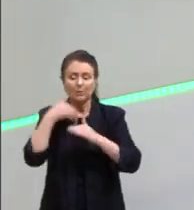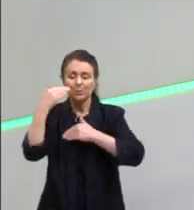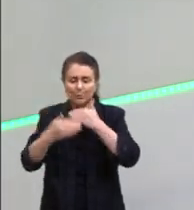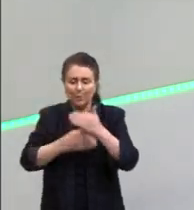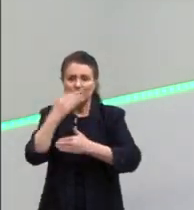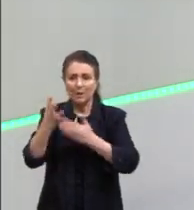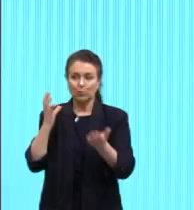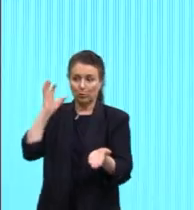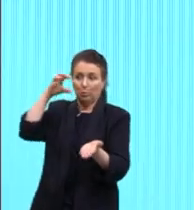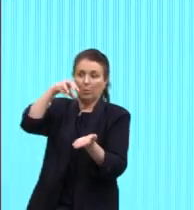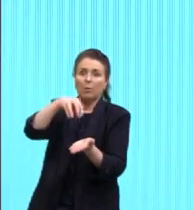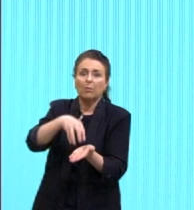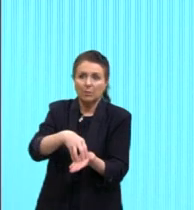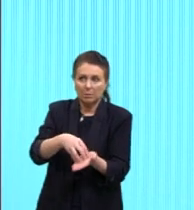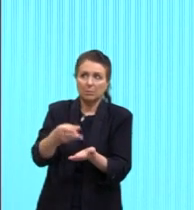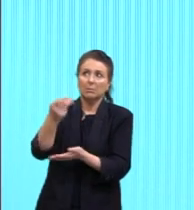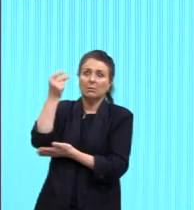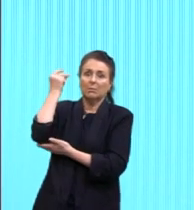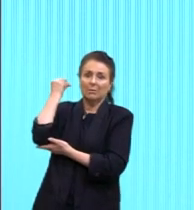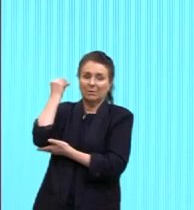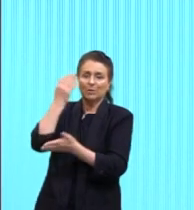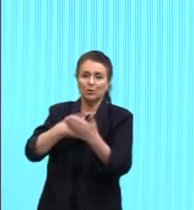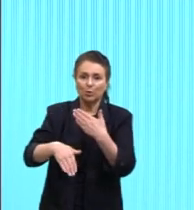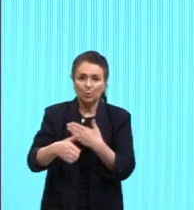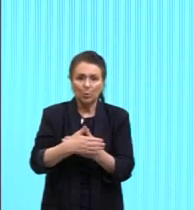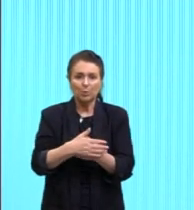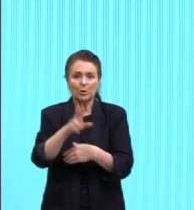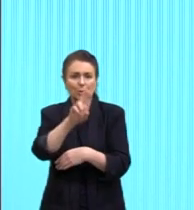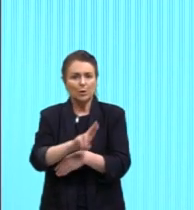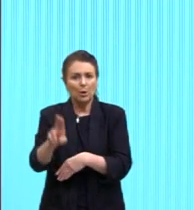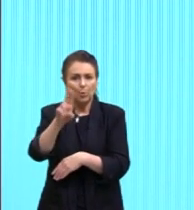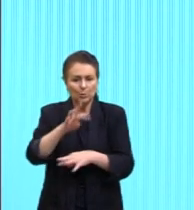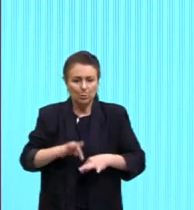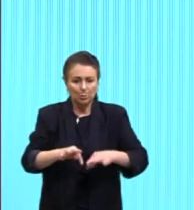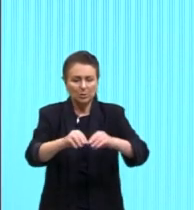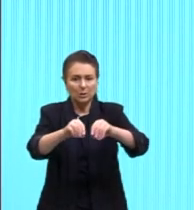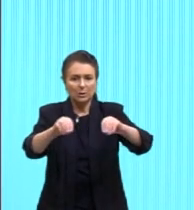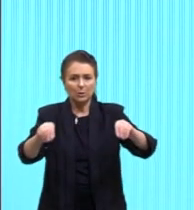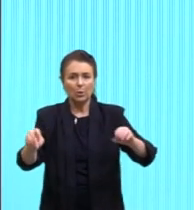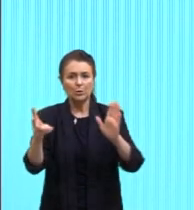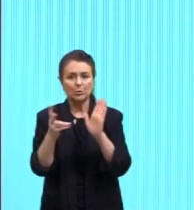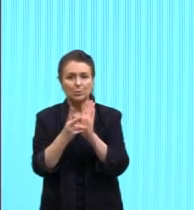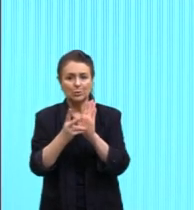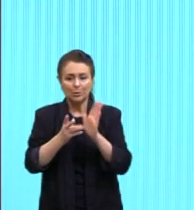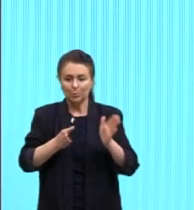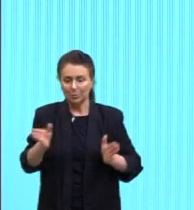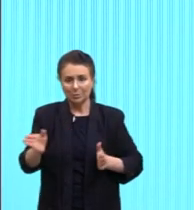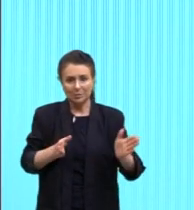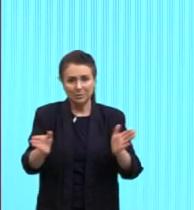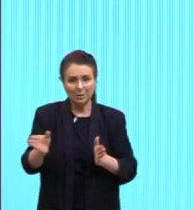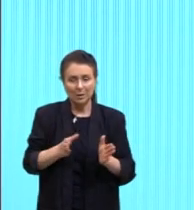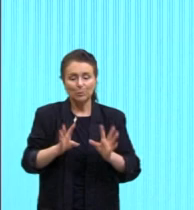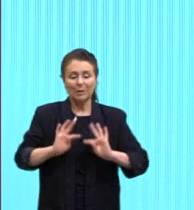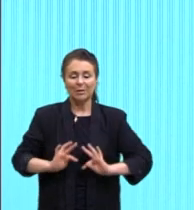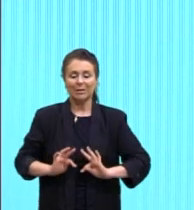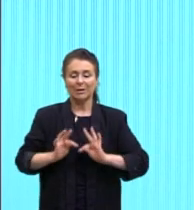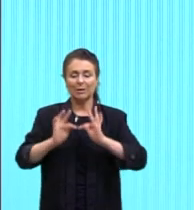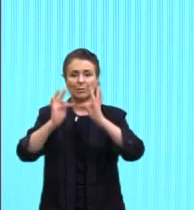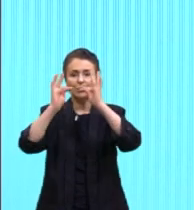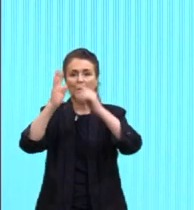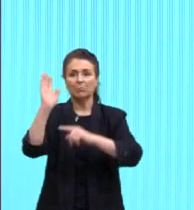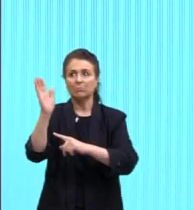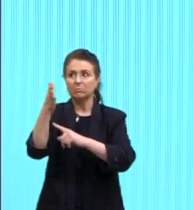de colonização, depois de toda essa ocupação dos territórios indígenas e do acesso, então, à tecnologia aí,